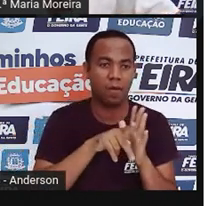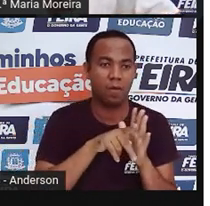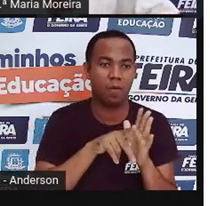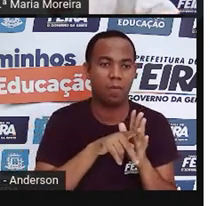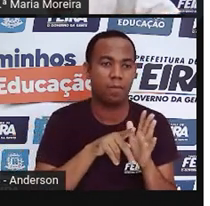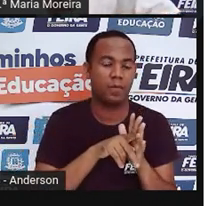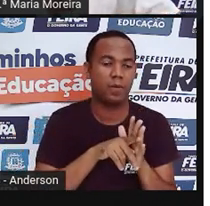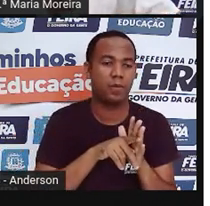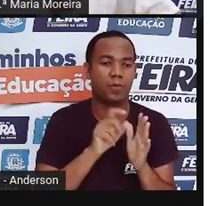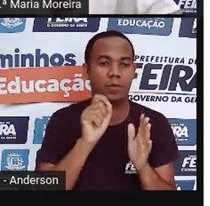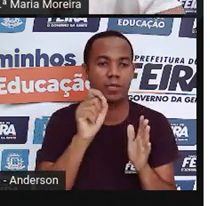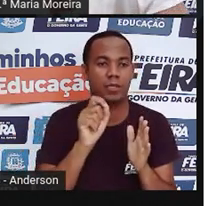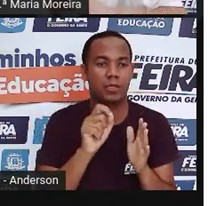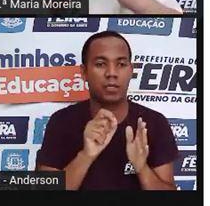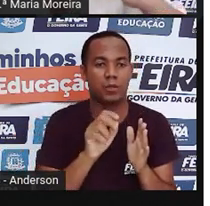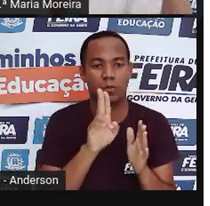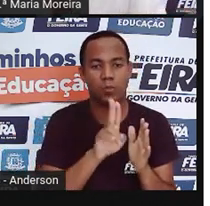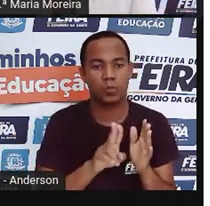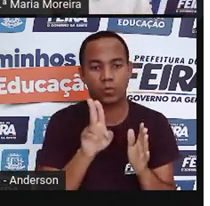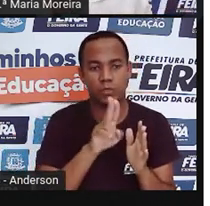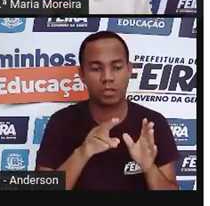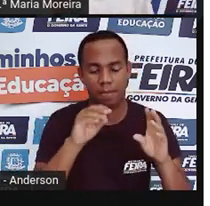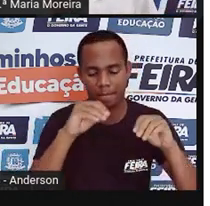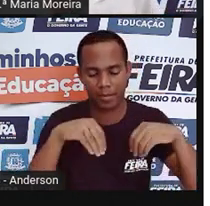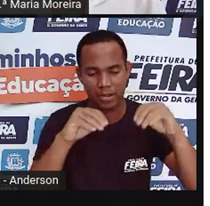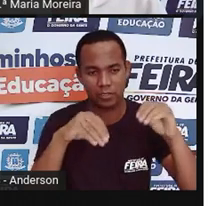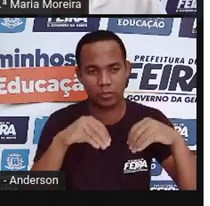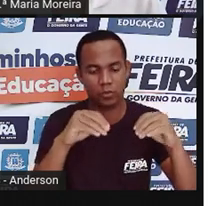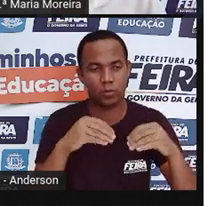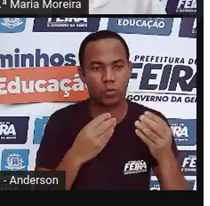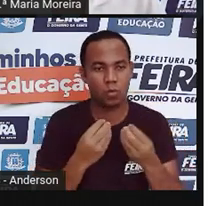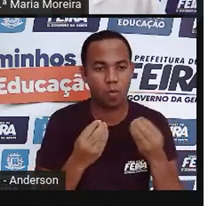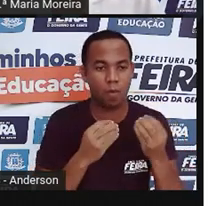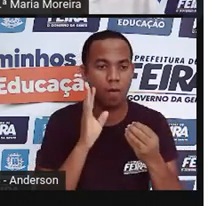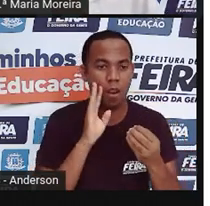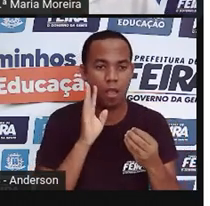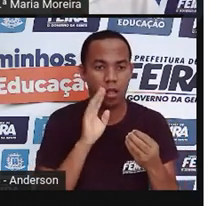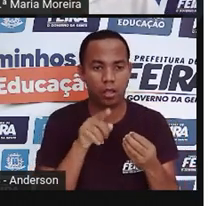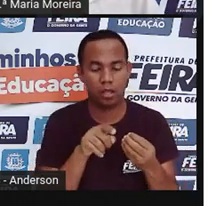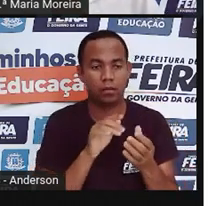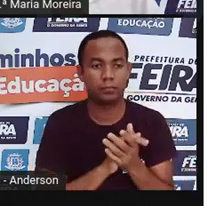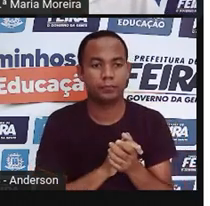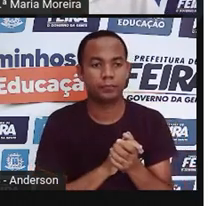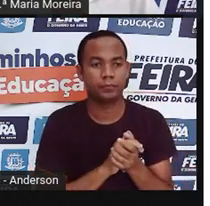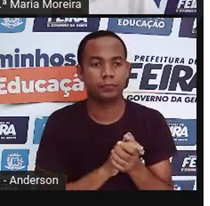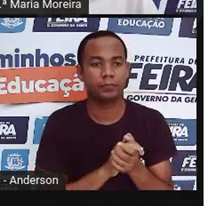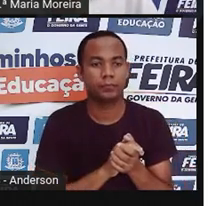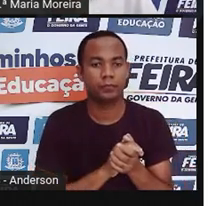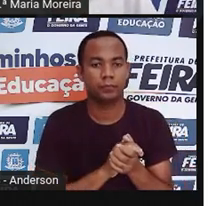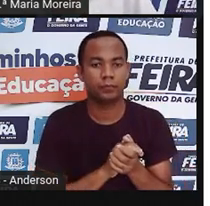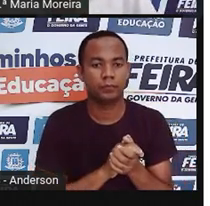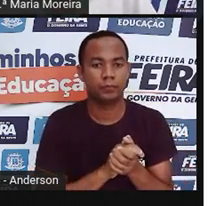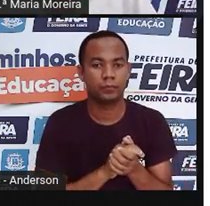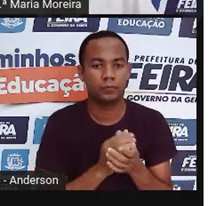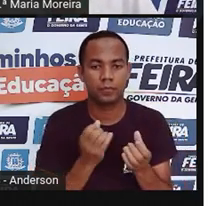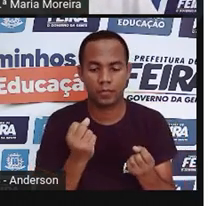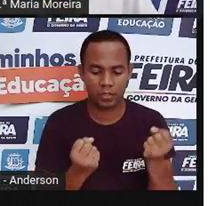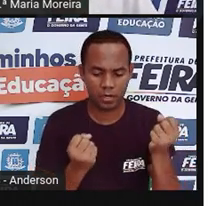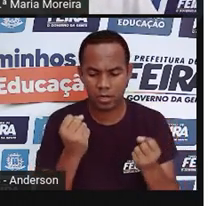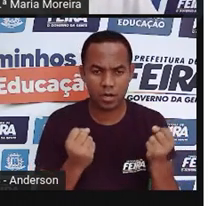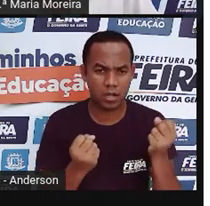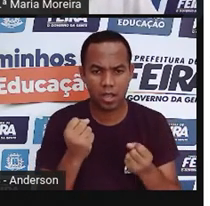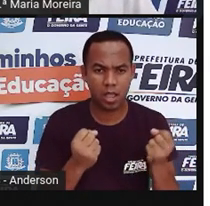dá origem ao quê? Ele é... O plástico é um derivado do petróleo. Bacana, né? Pois é. E esse carrinho aqui, ele é feito de